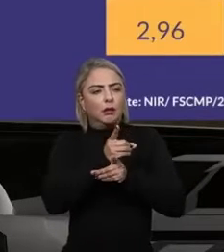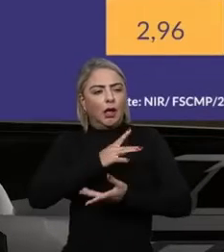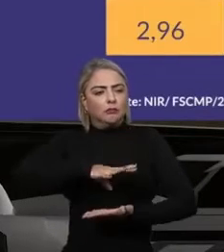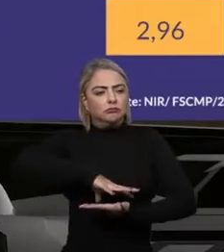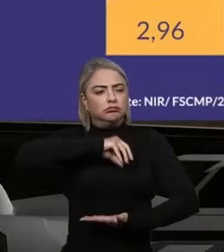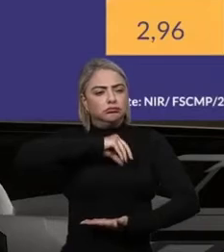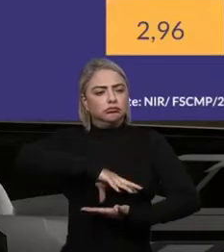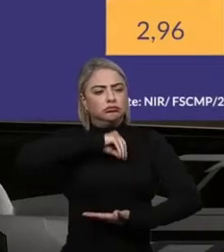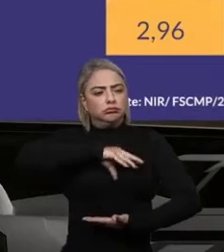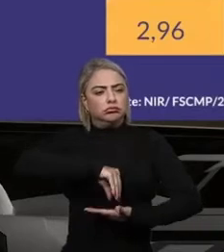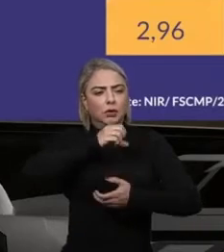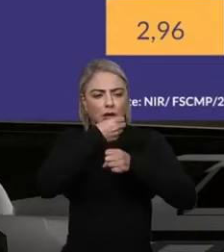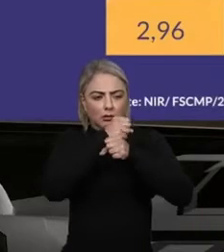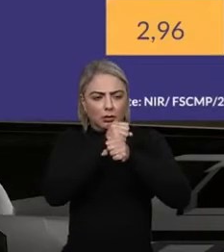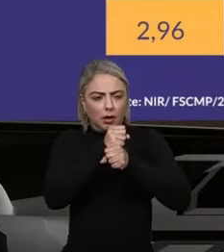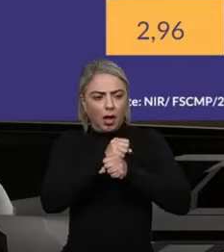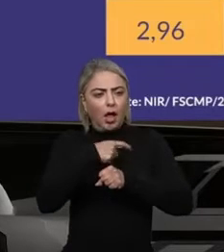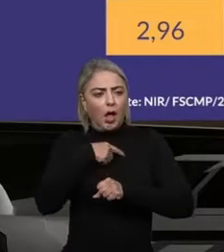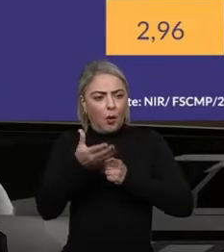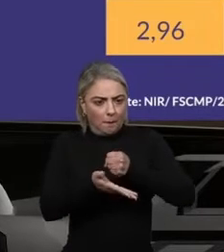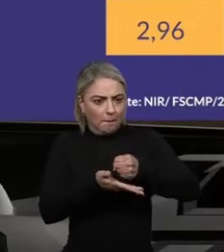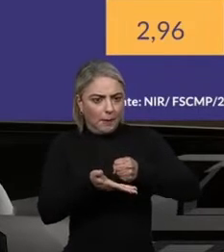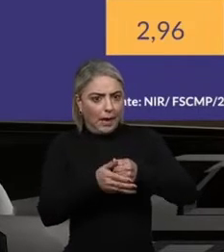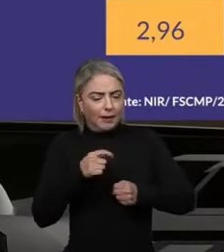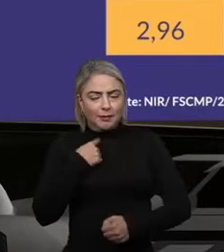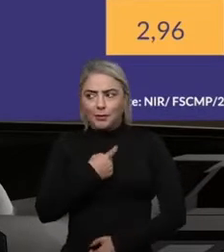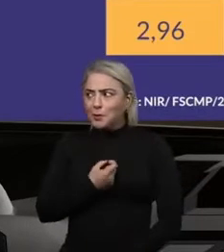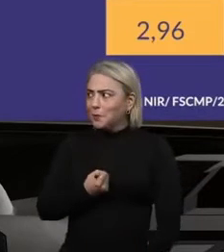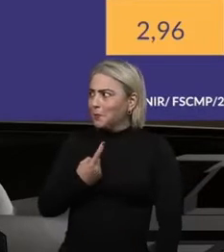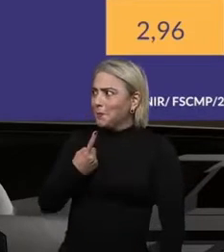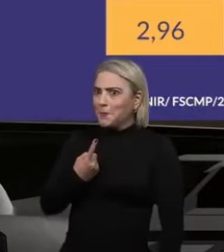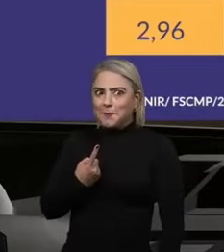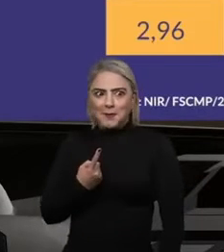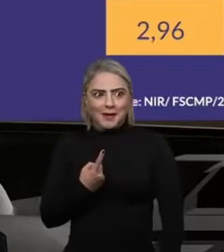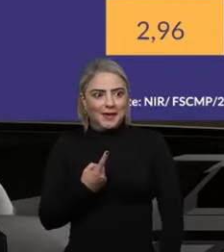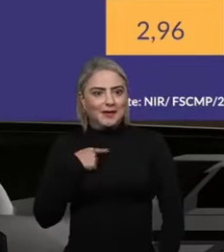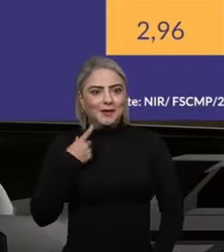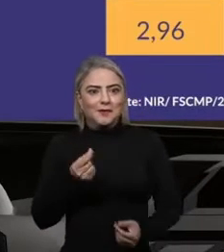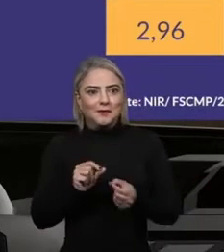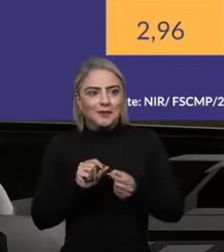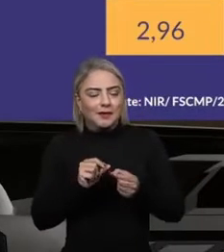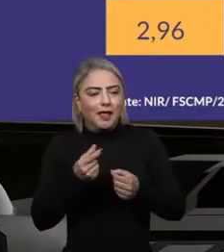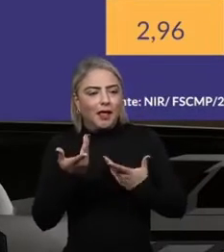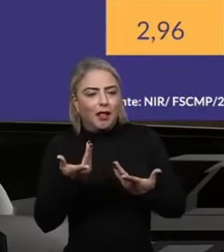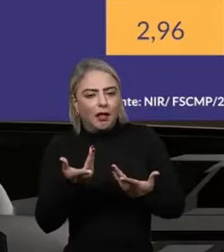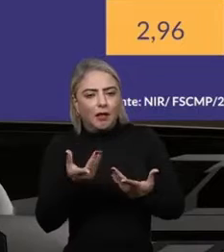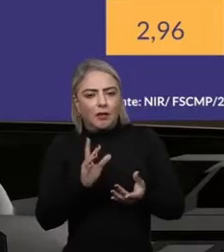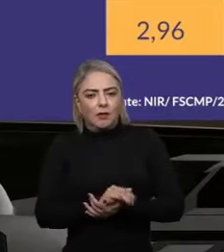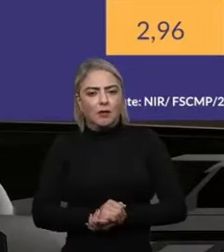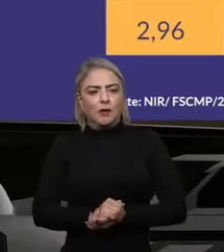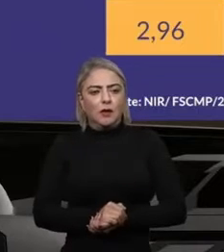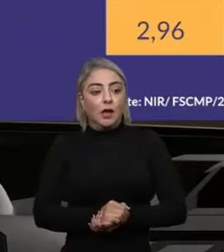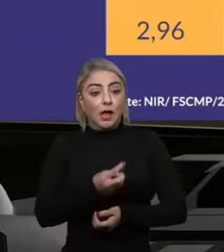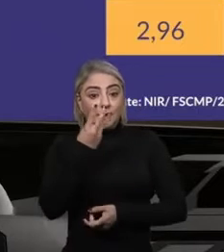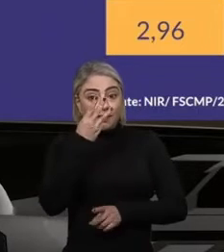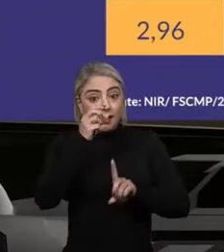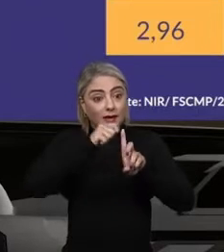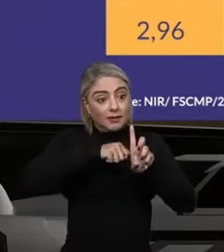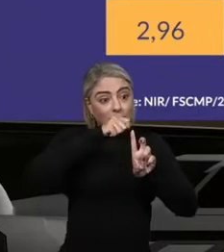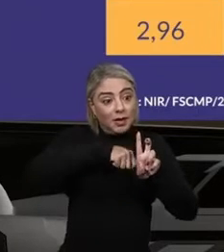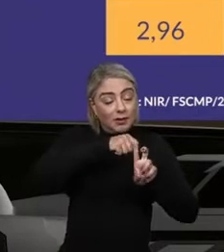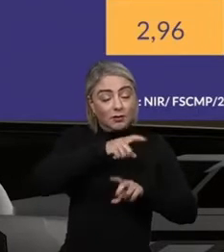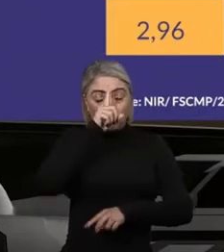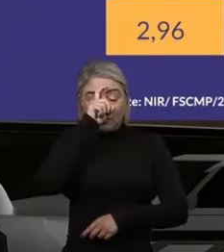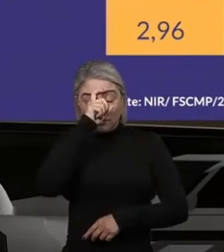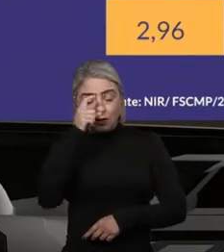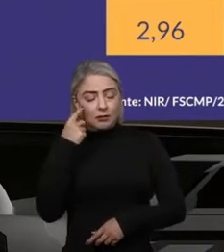laboratório com o pano de fundo e, para nossa surpresa, quando nós fizemos esse ensaio clínico, durante três meses do hospital, nós